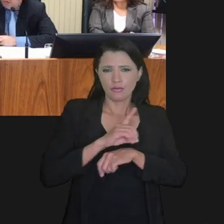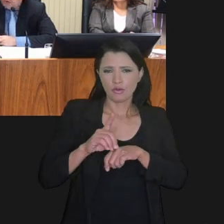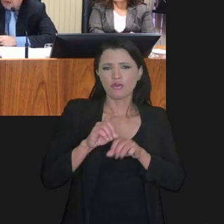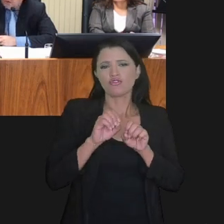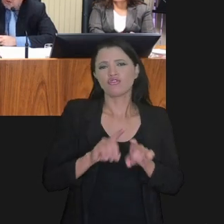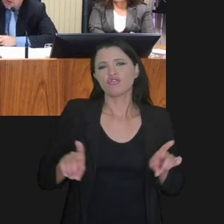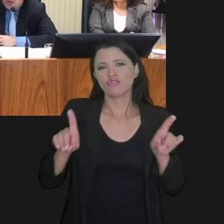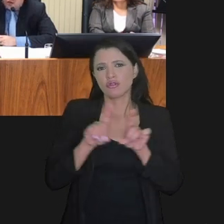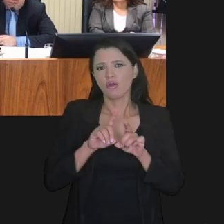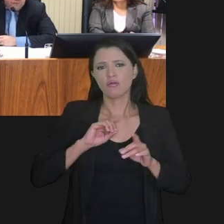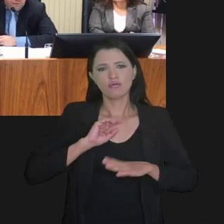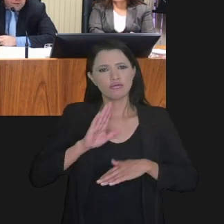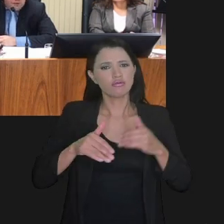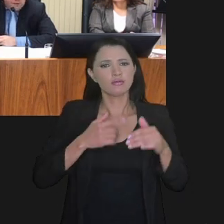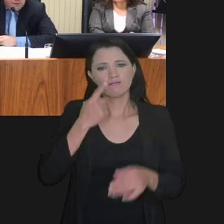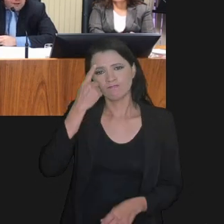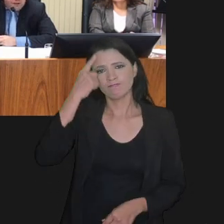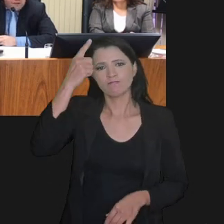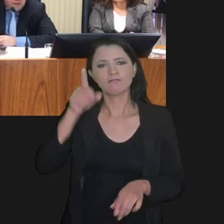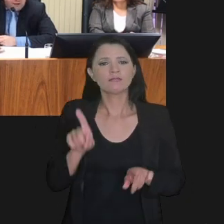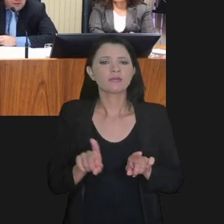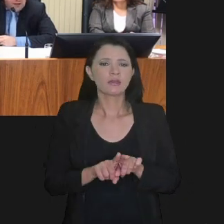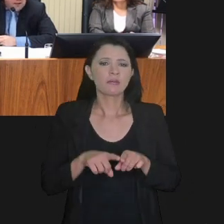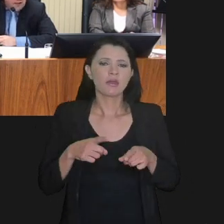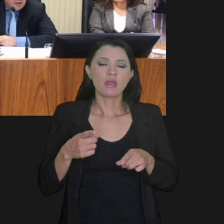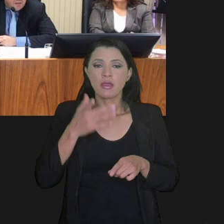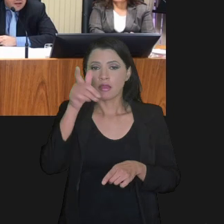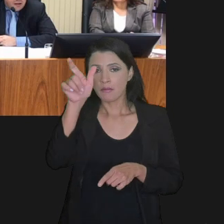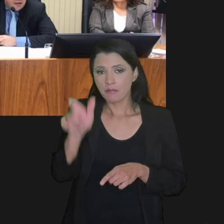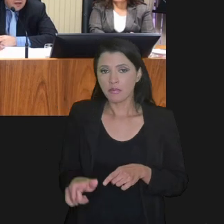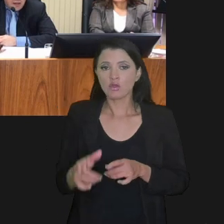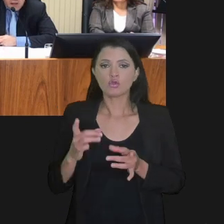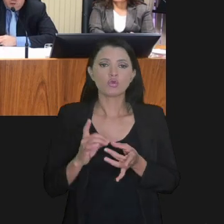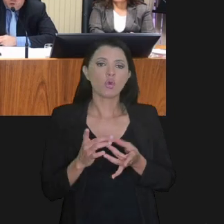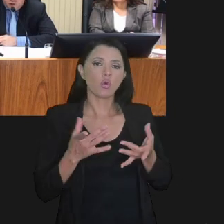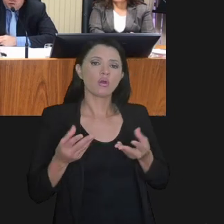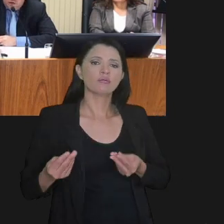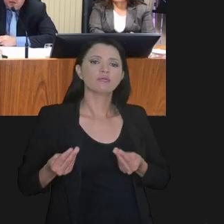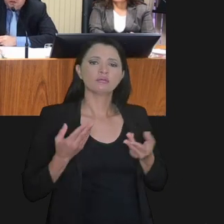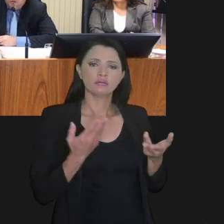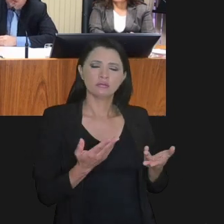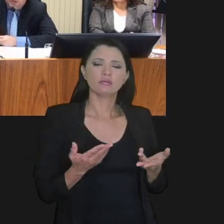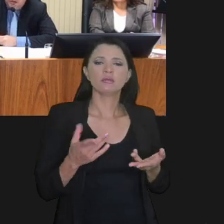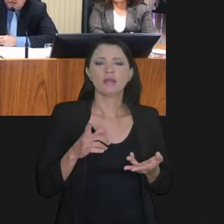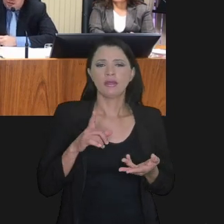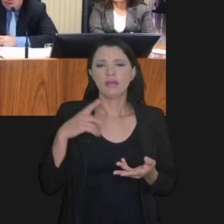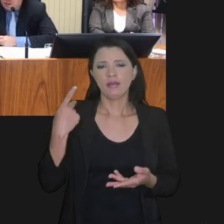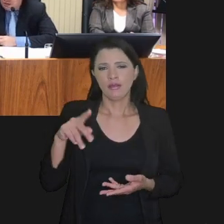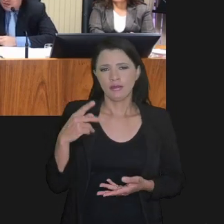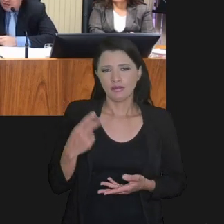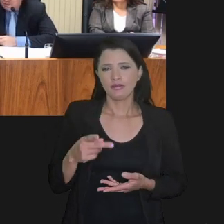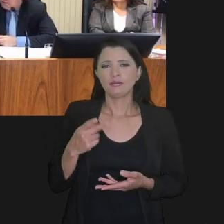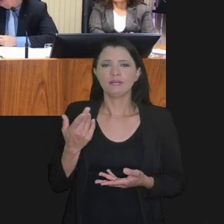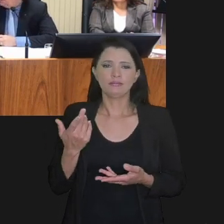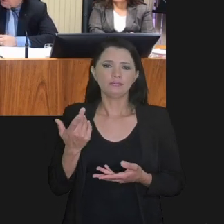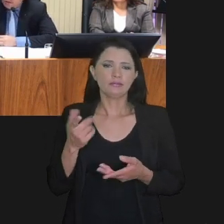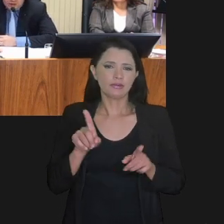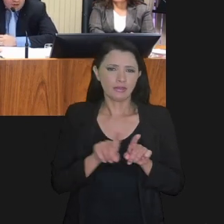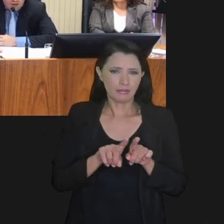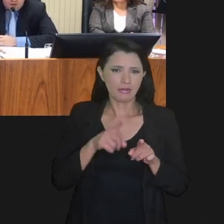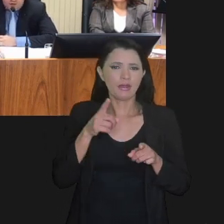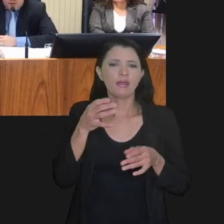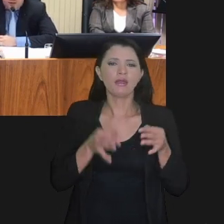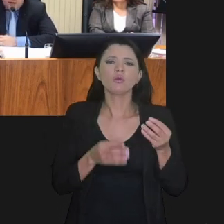excretação contábil digital, que é um grande avanço, e a ideia também é que o contribuinte disponibilize, até é importante